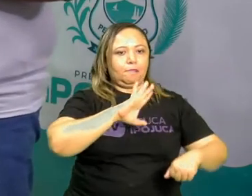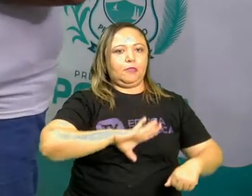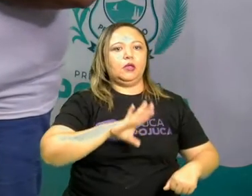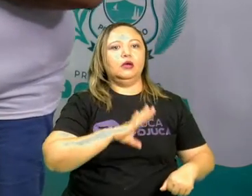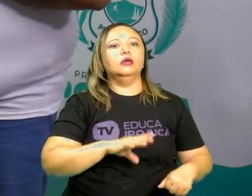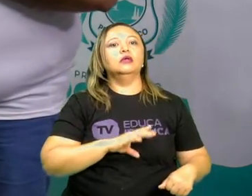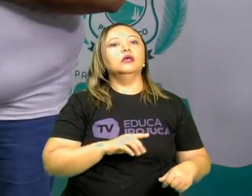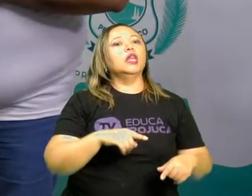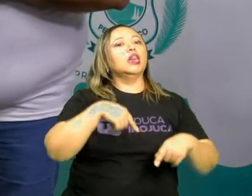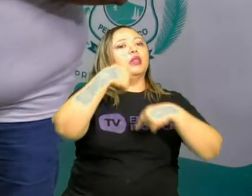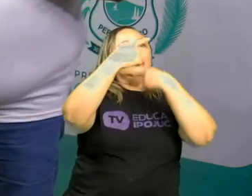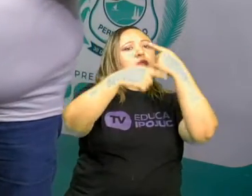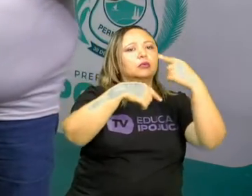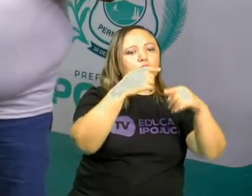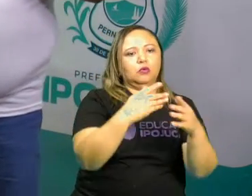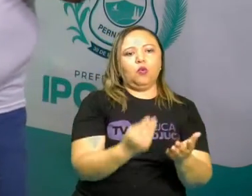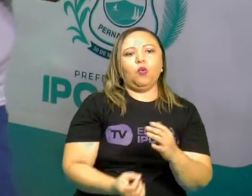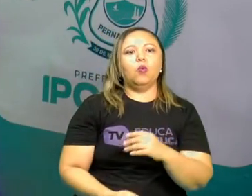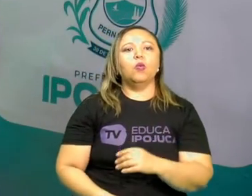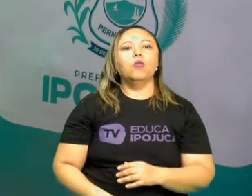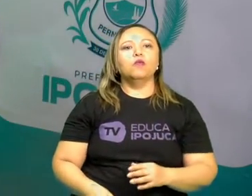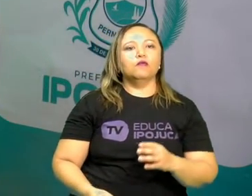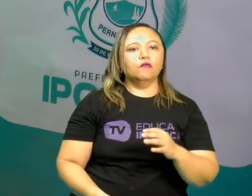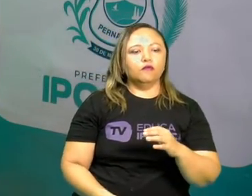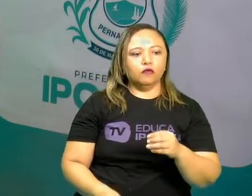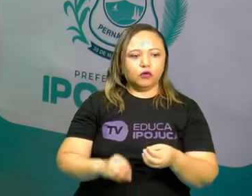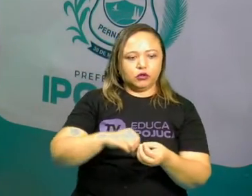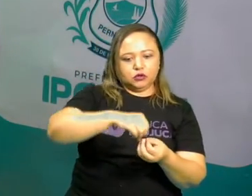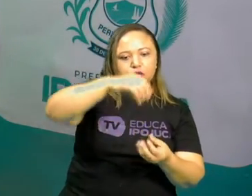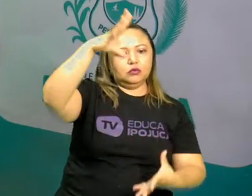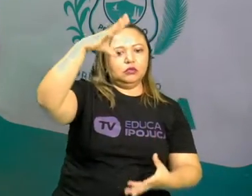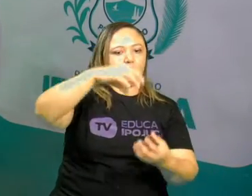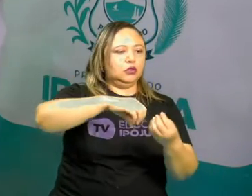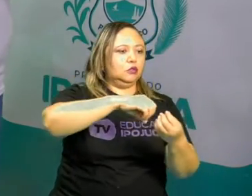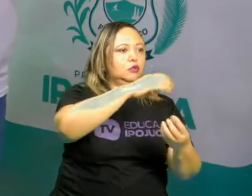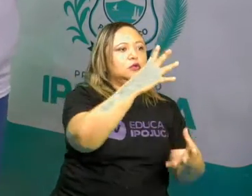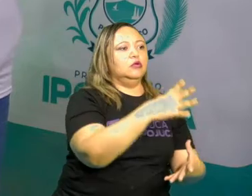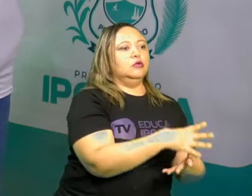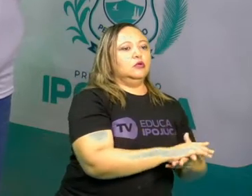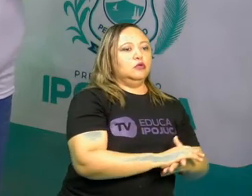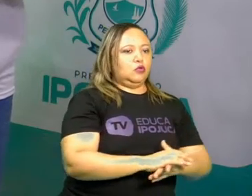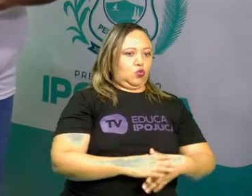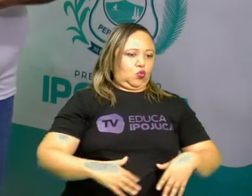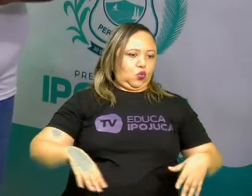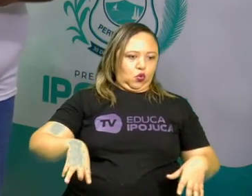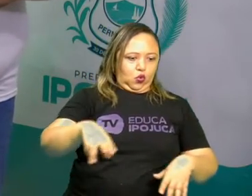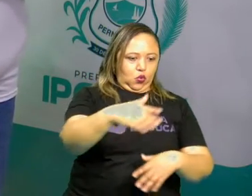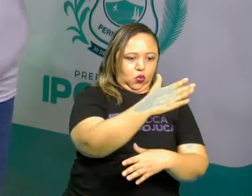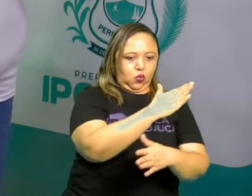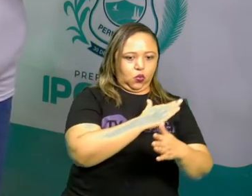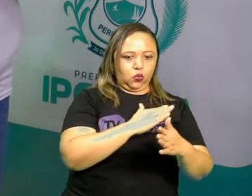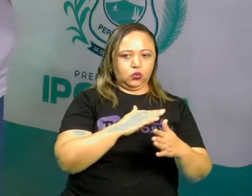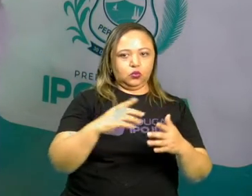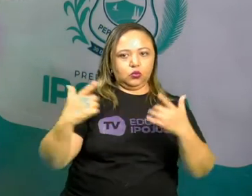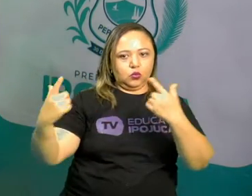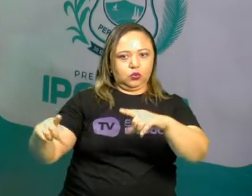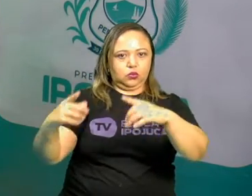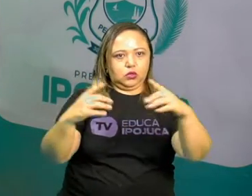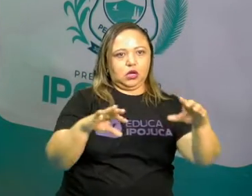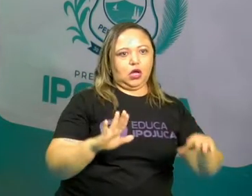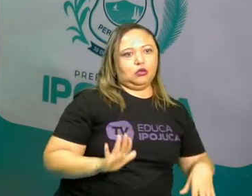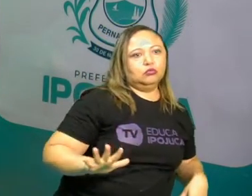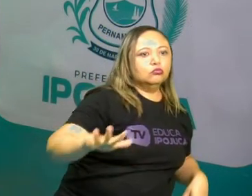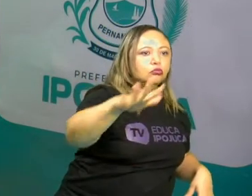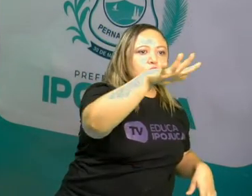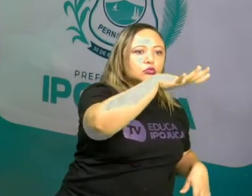e cidades portuárias. A nossa cidade, por exemplo, Ipojuca, hoje é uma cidade portuária, o nosso porto é um dos